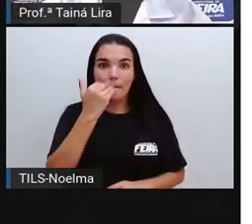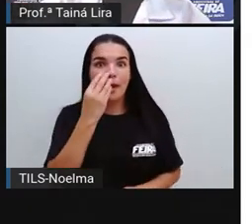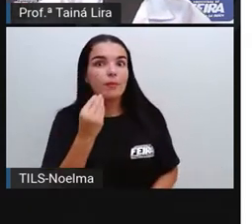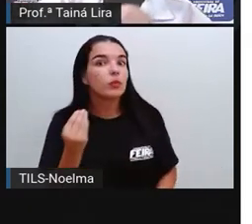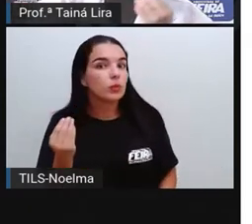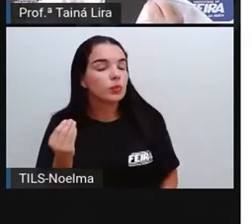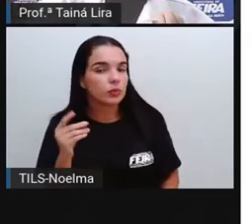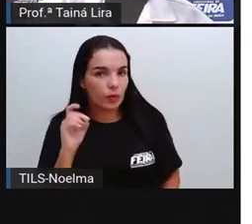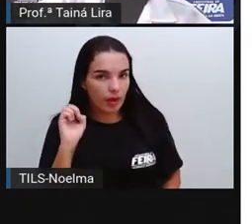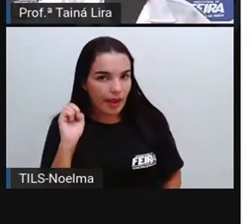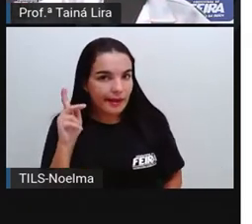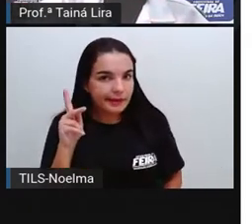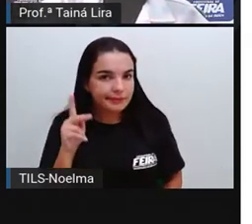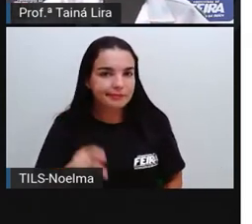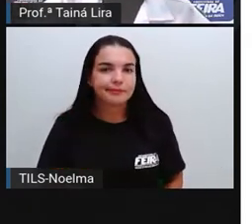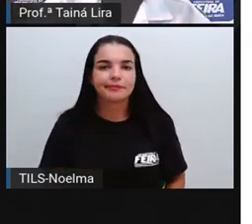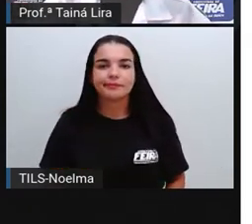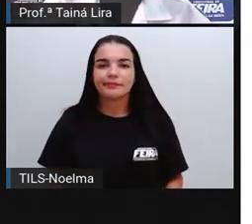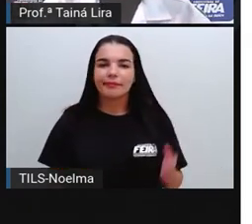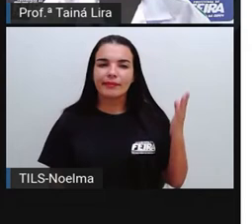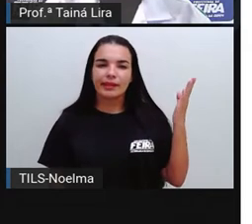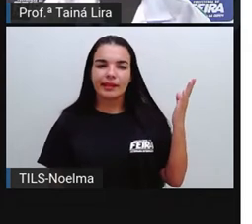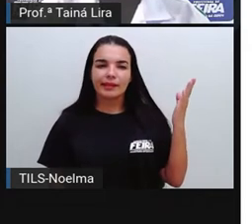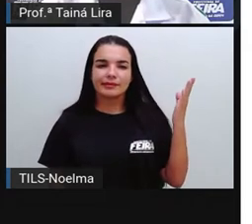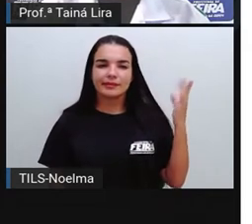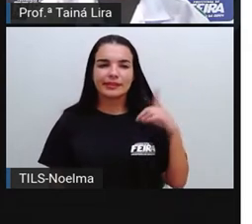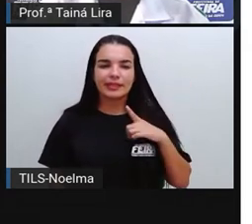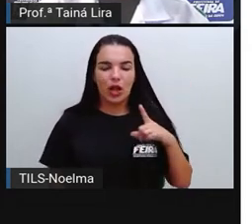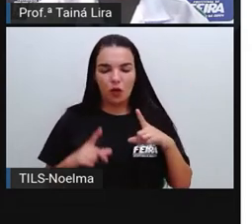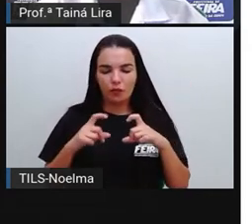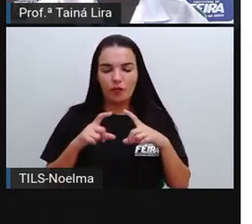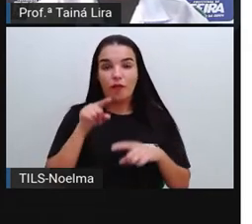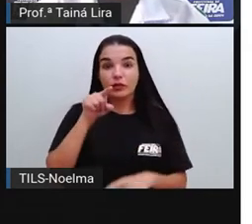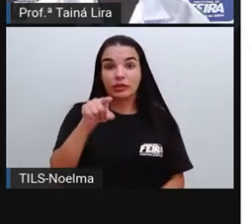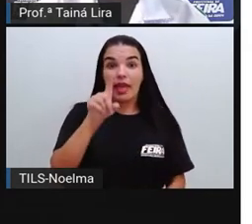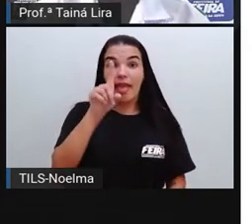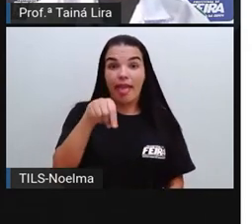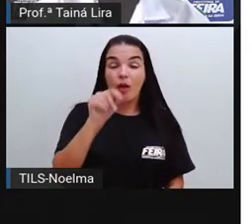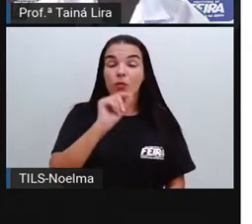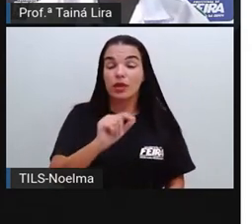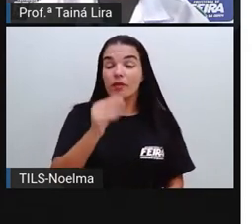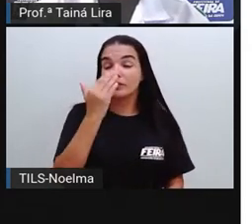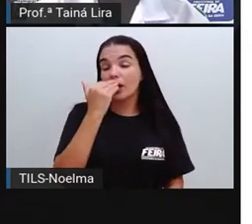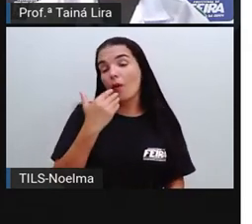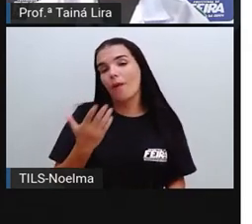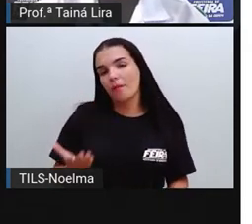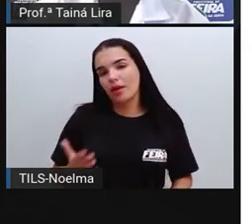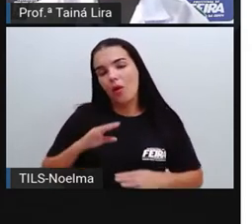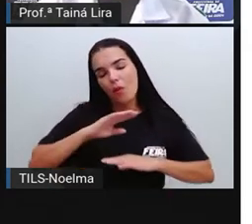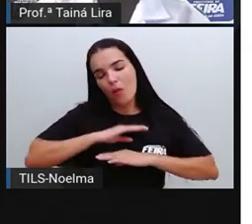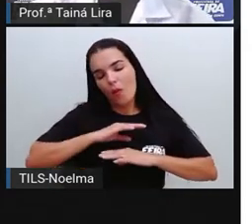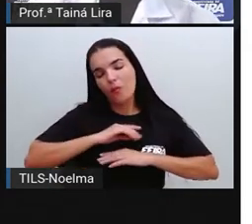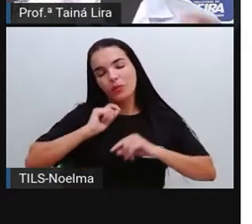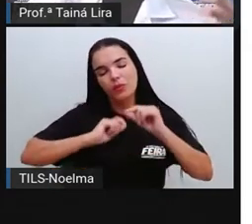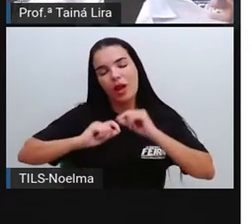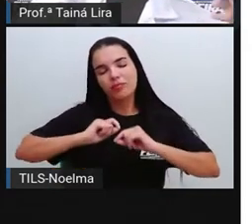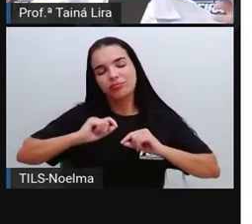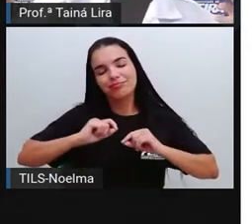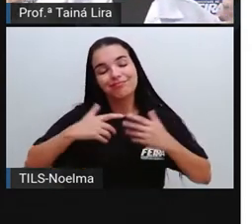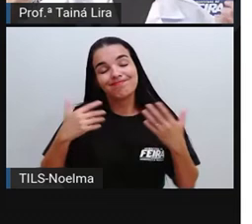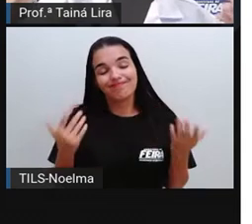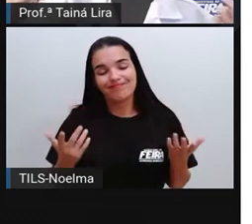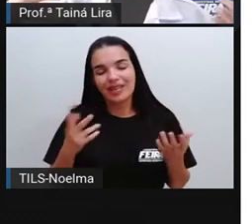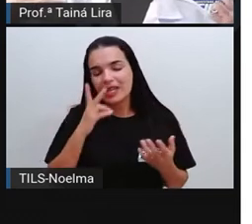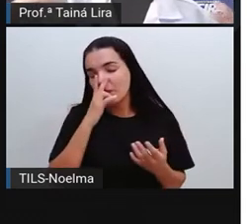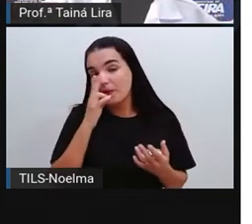tá? Então, aqui, até retrata, você é o que você come. Então, o nosso corpo, tá? Ele,